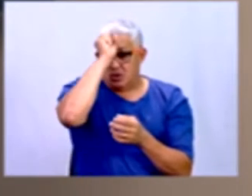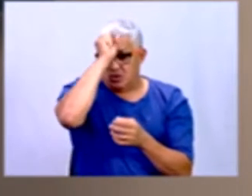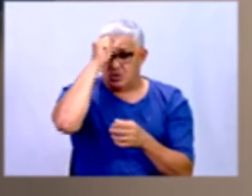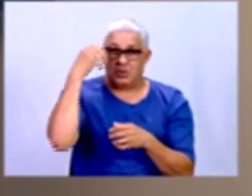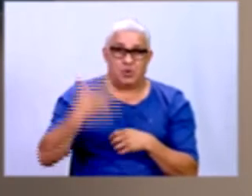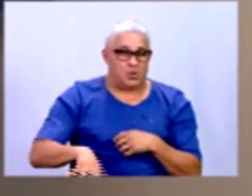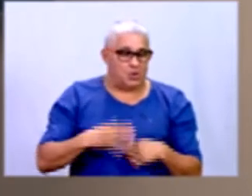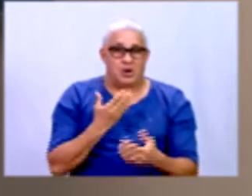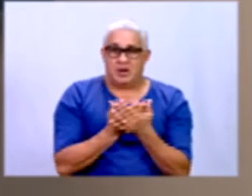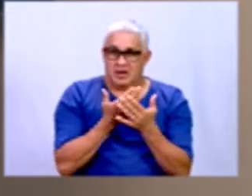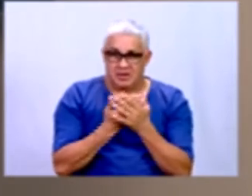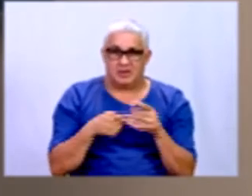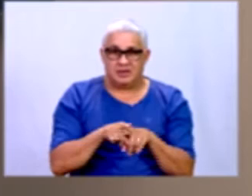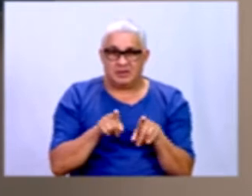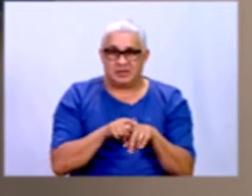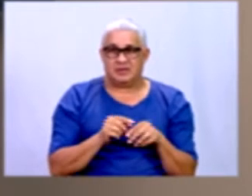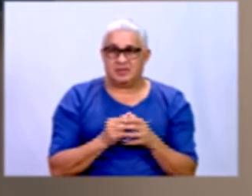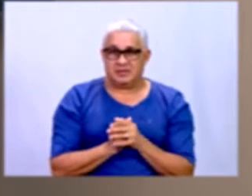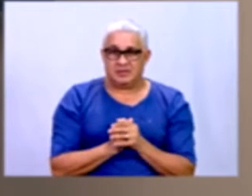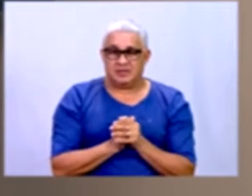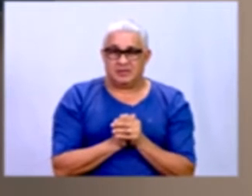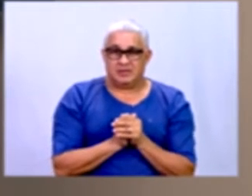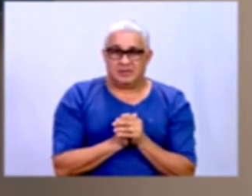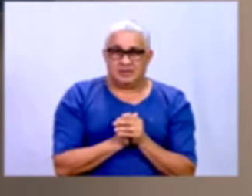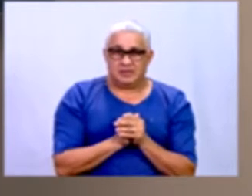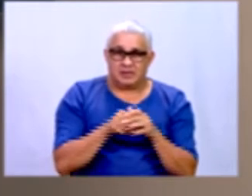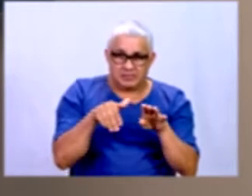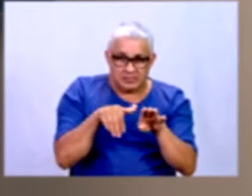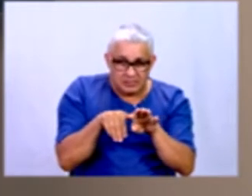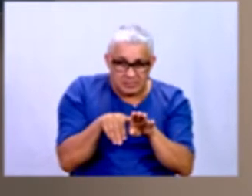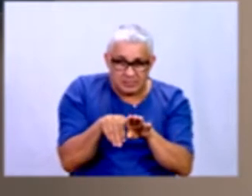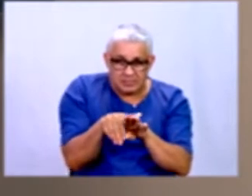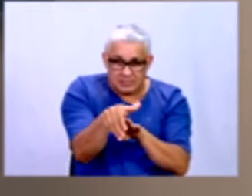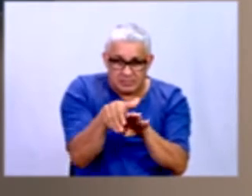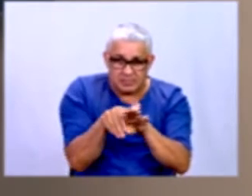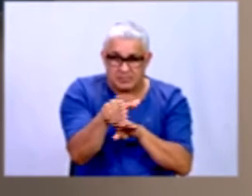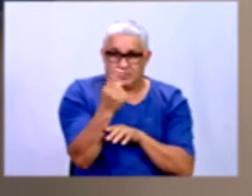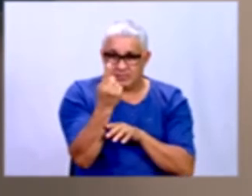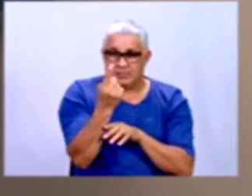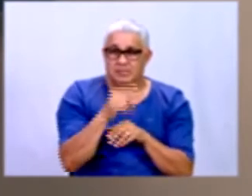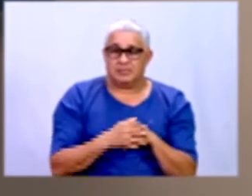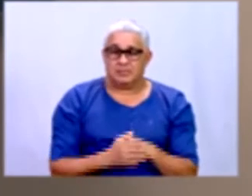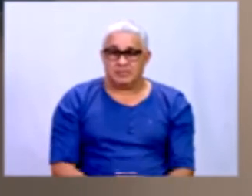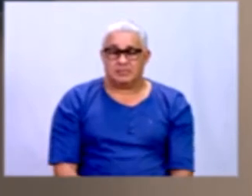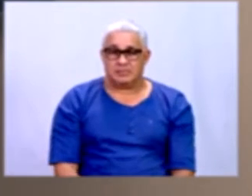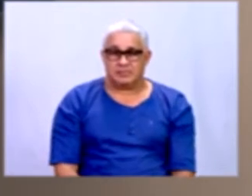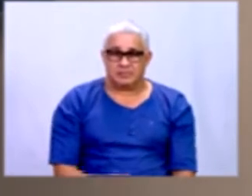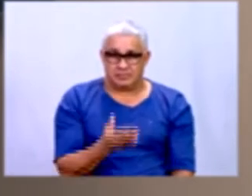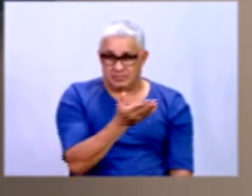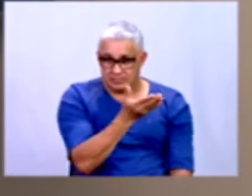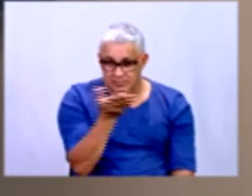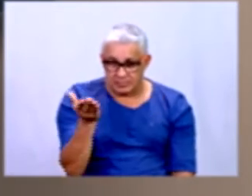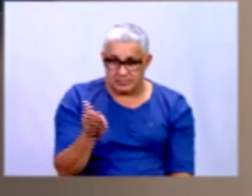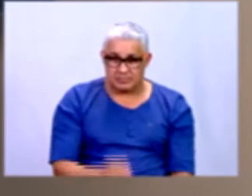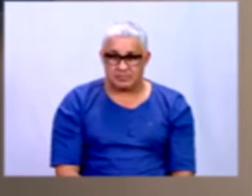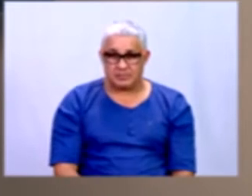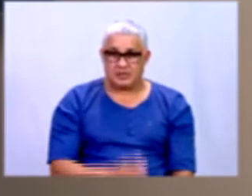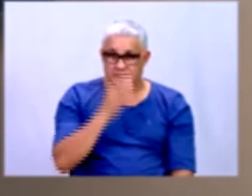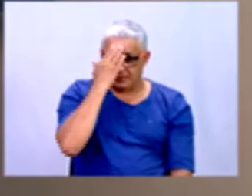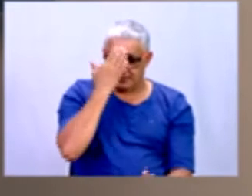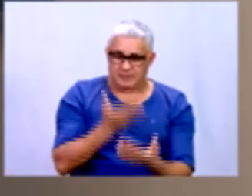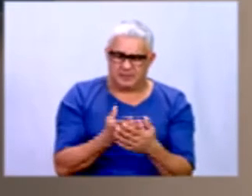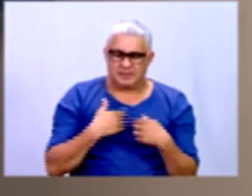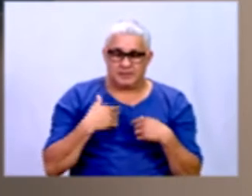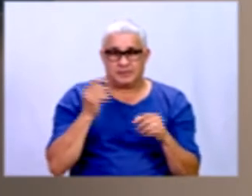né? E dando, assim, um conselho para vocês, para quem, né, acredito que